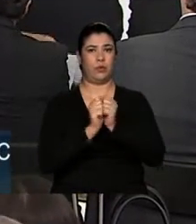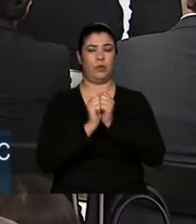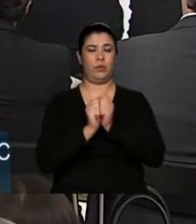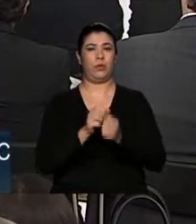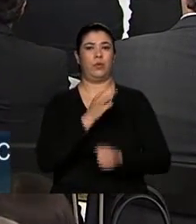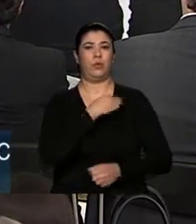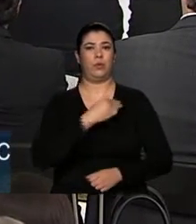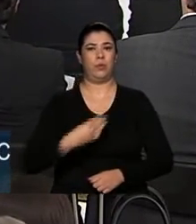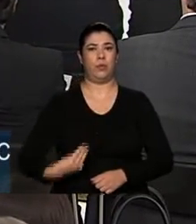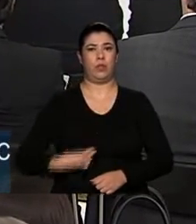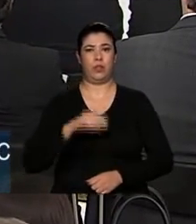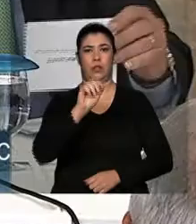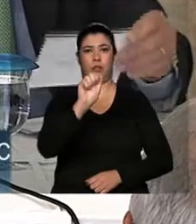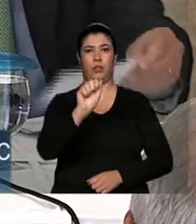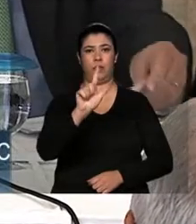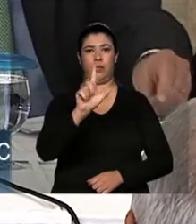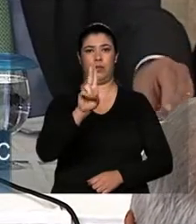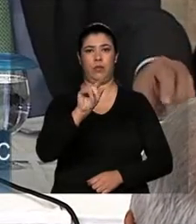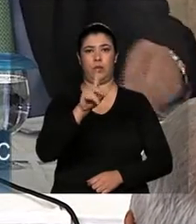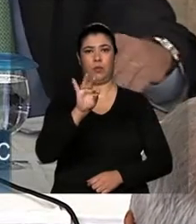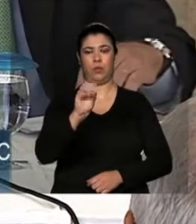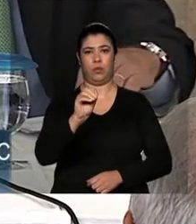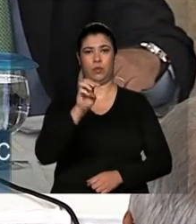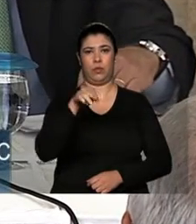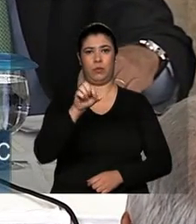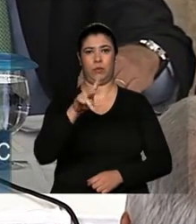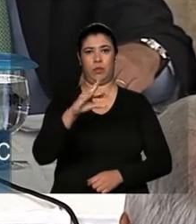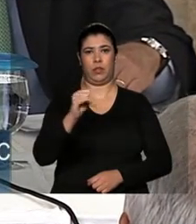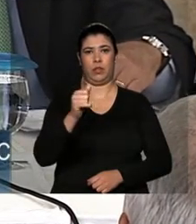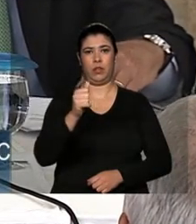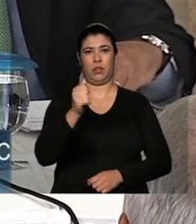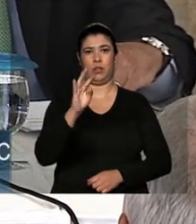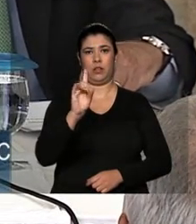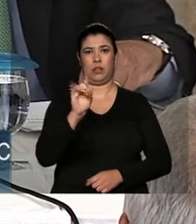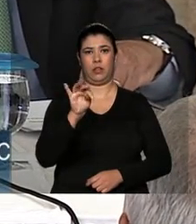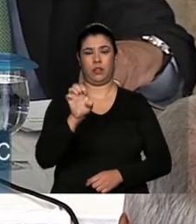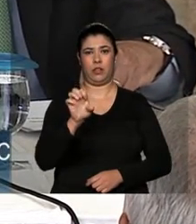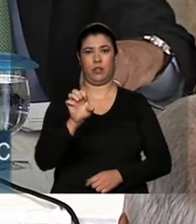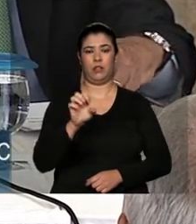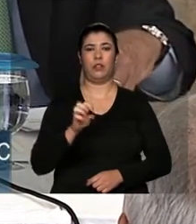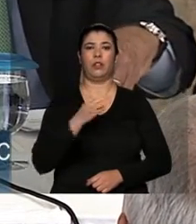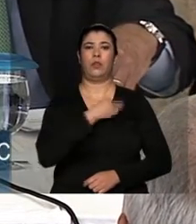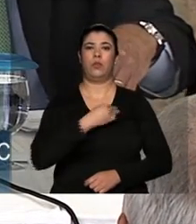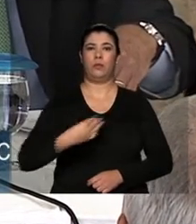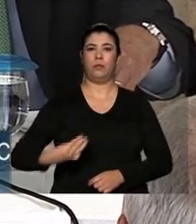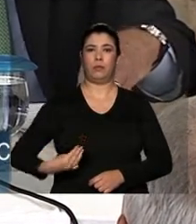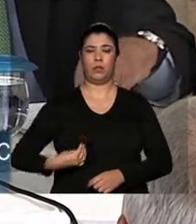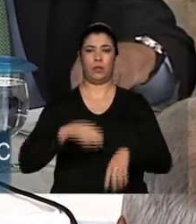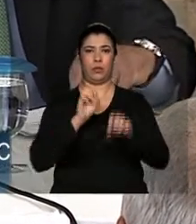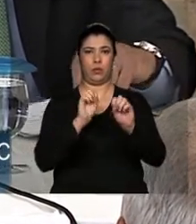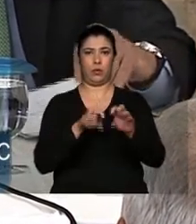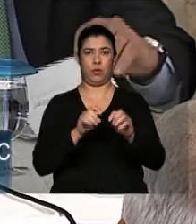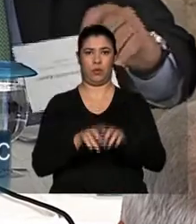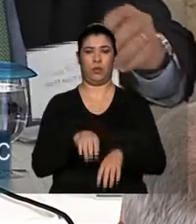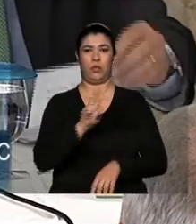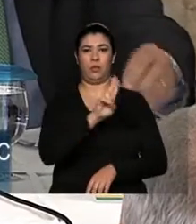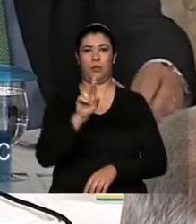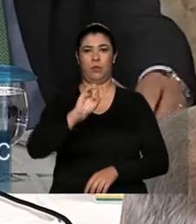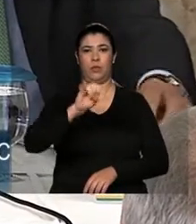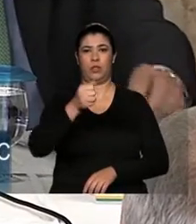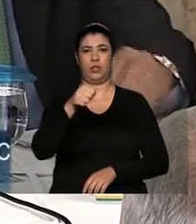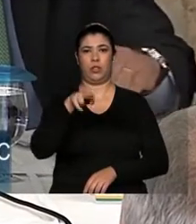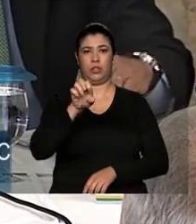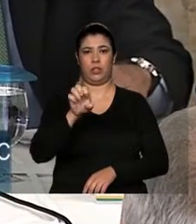Aluísio Mercadante, da Casa Civil, nosso companheiro ministro de Estado da Educação, Renato Janine